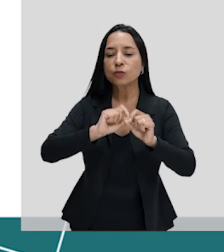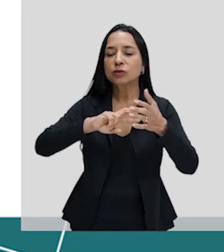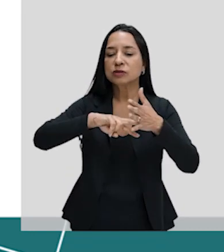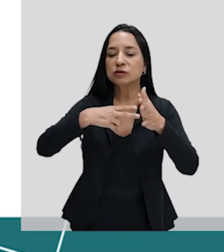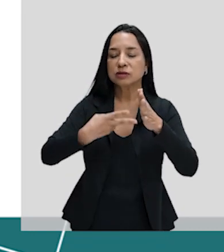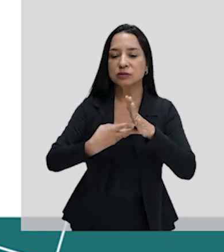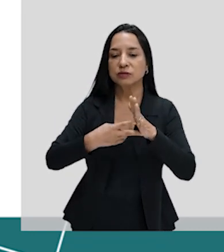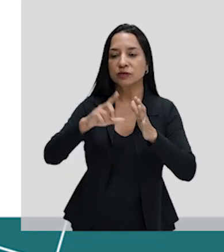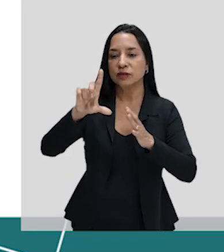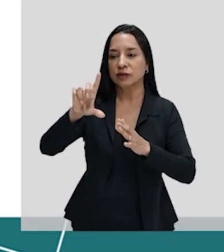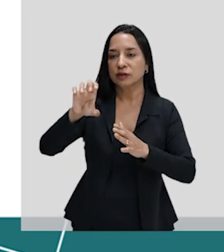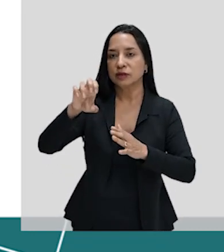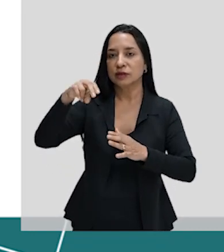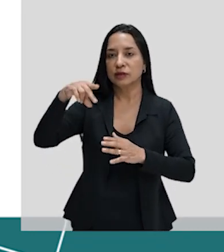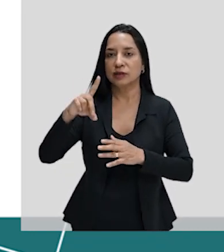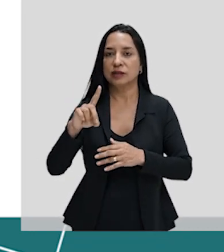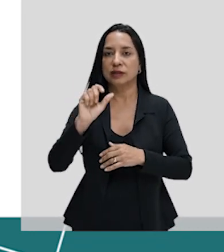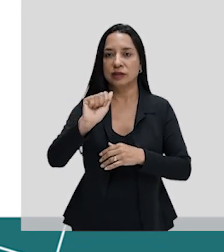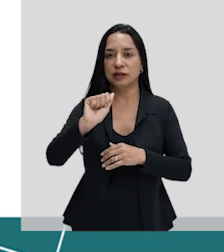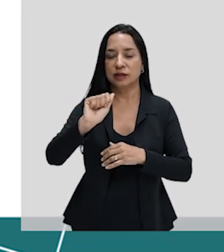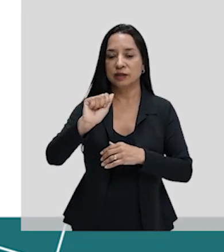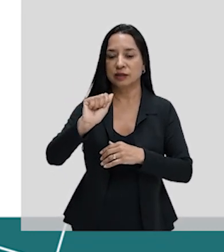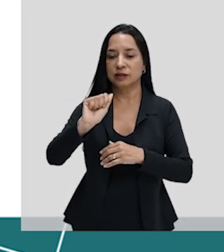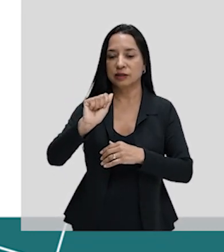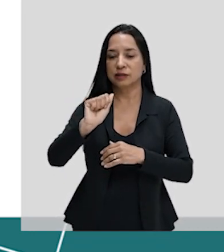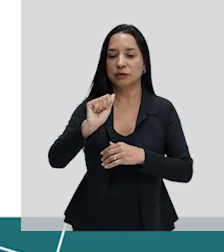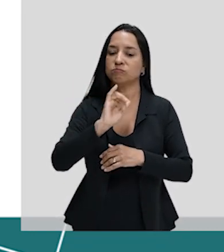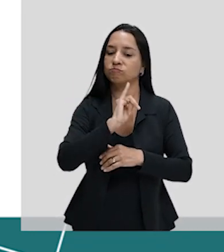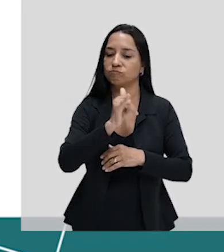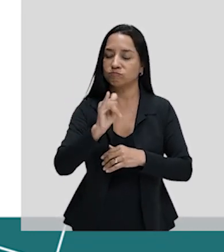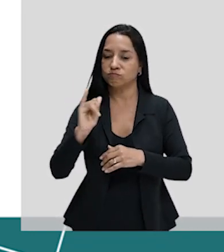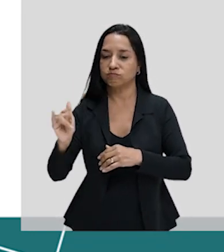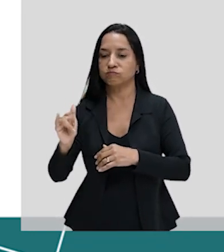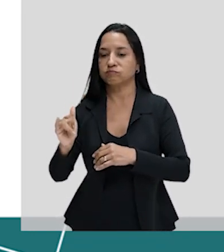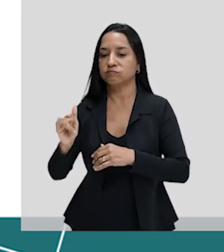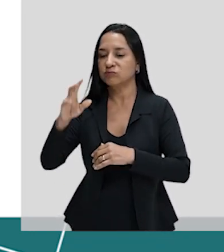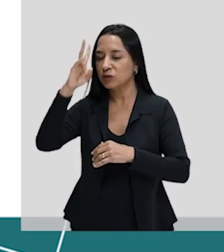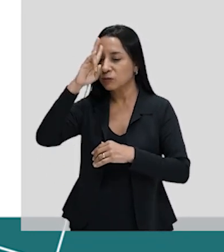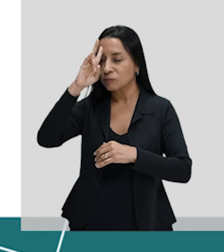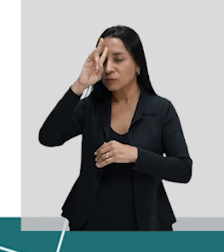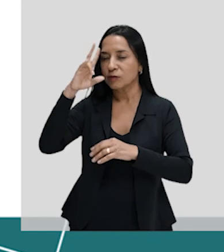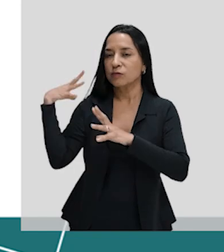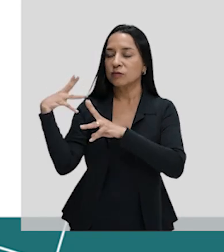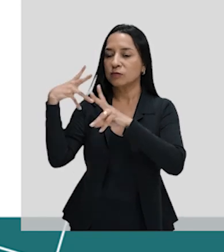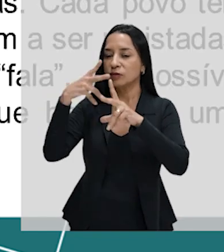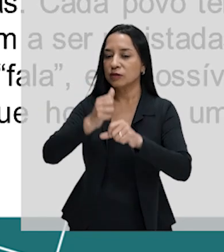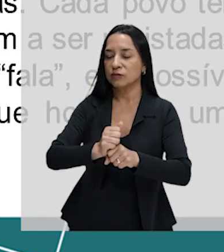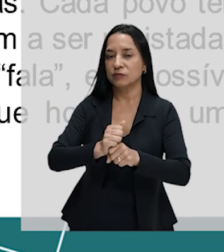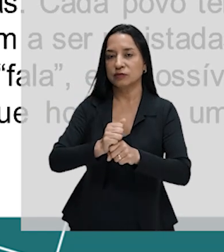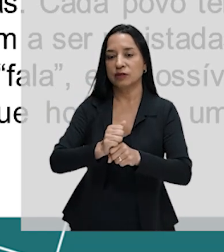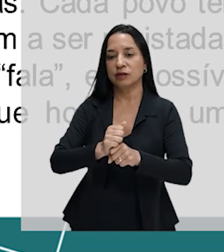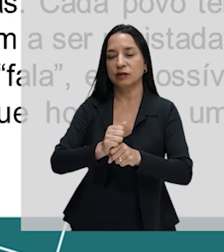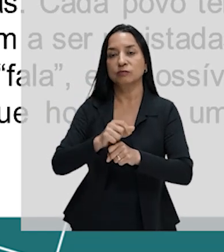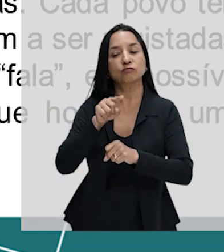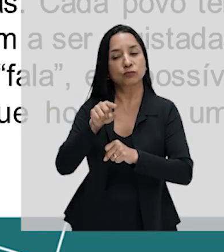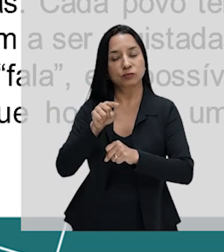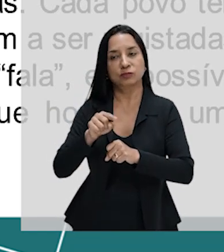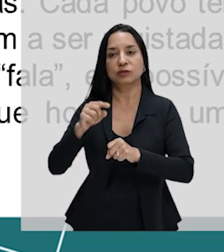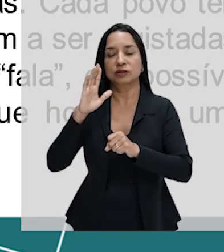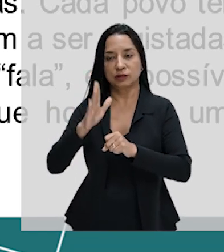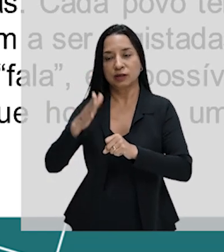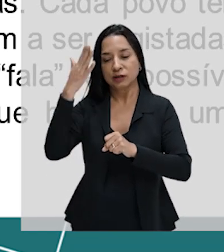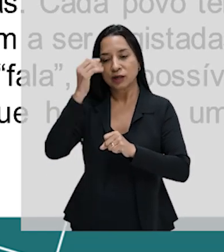reforçar, recobrar as memórias de vocês, que vocês já sabem o que significa. Então,